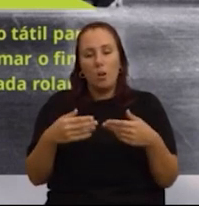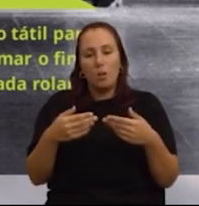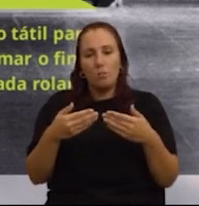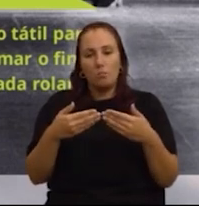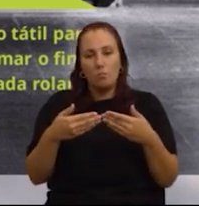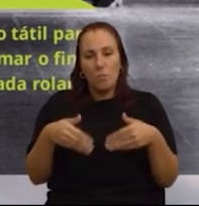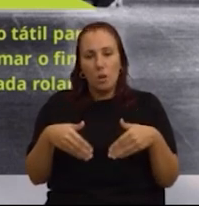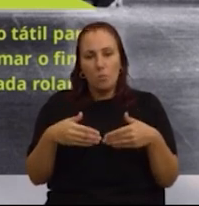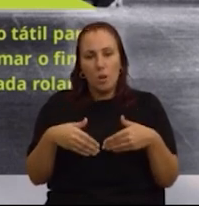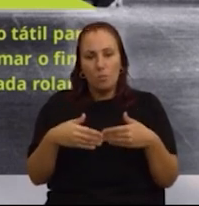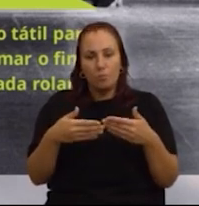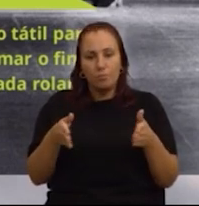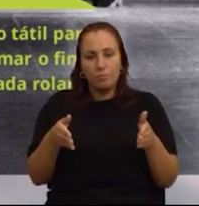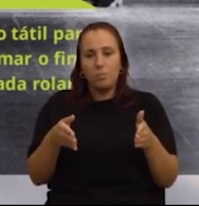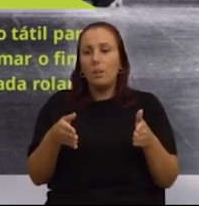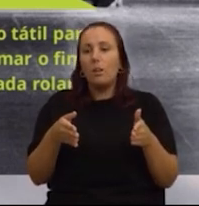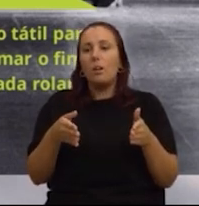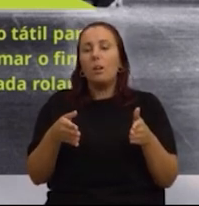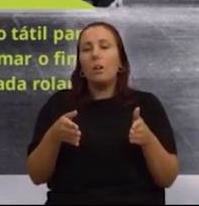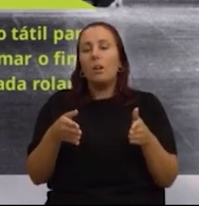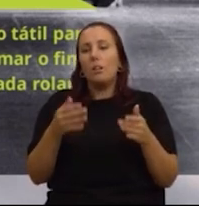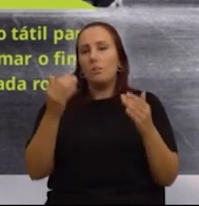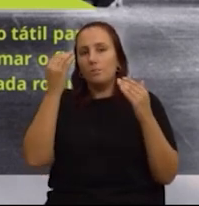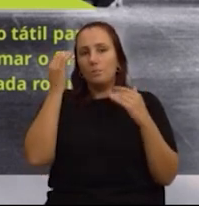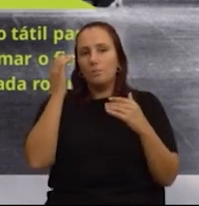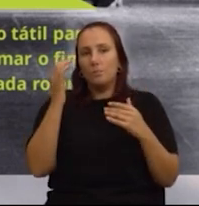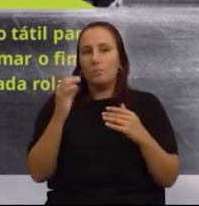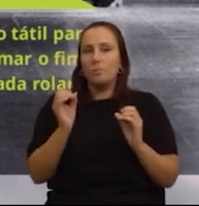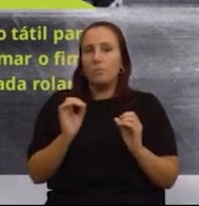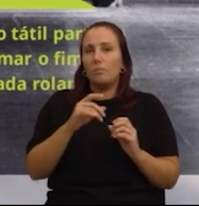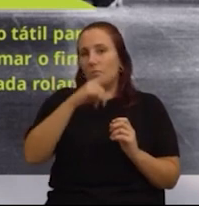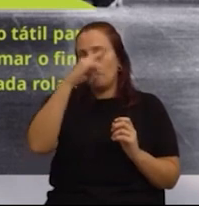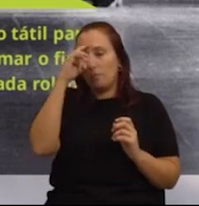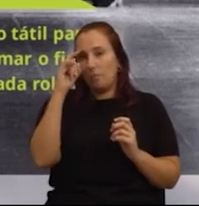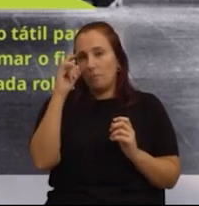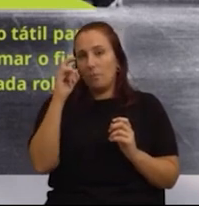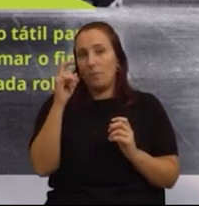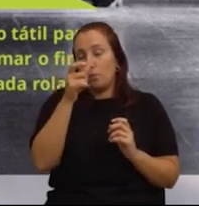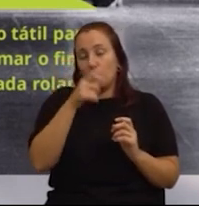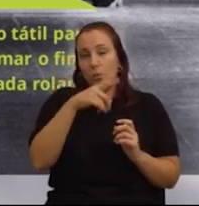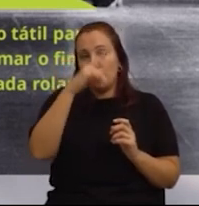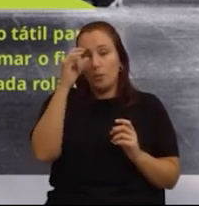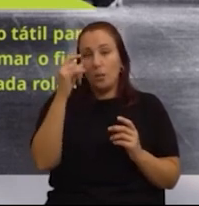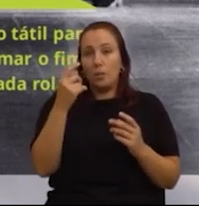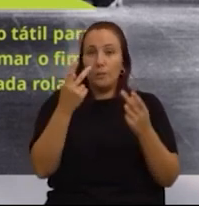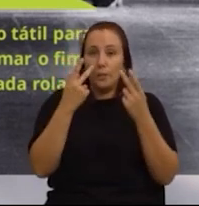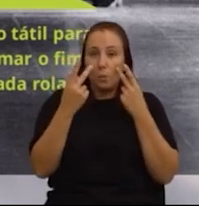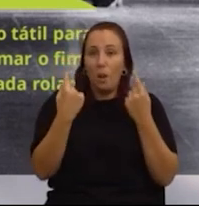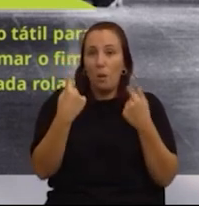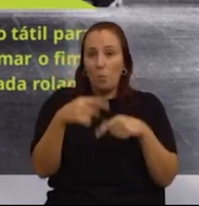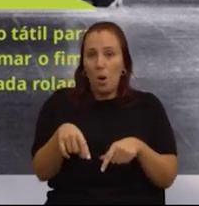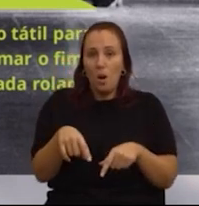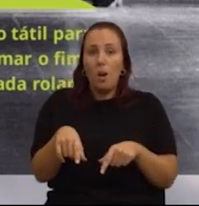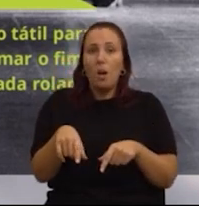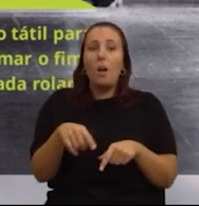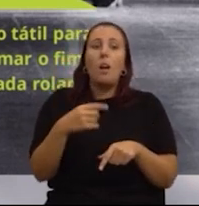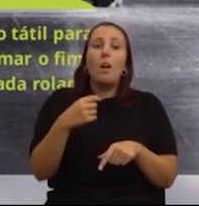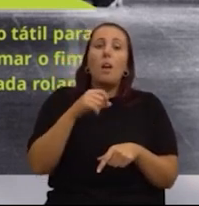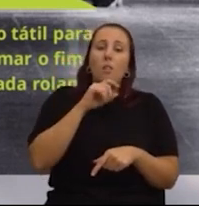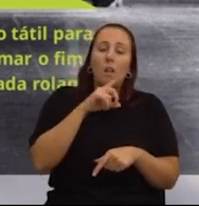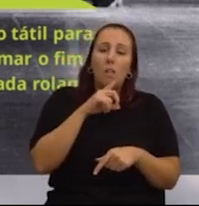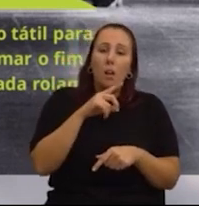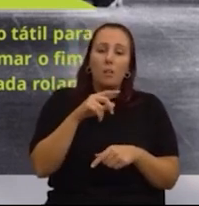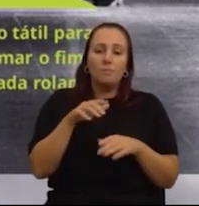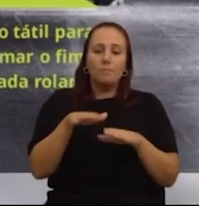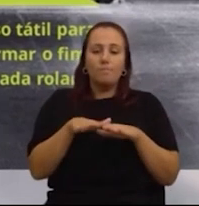informação sonora para as pessoas com dificuldade visual. E nós propomos que seja possível, pelo menos, que exista um